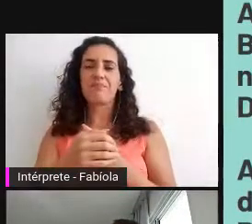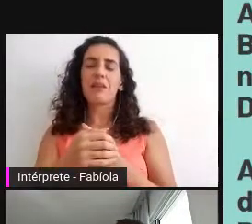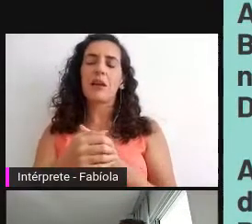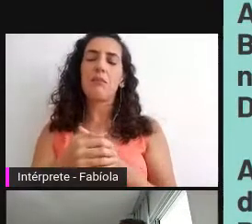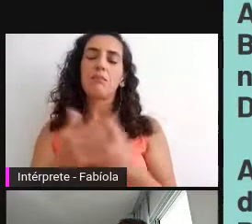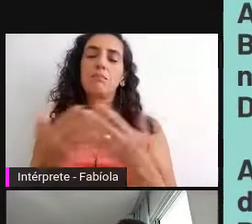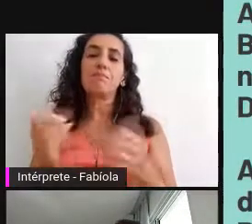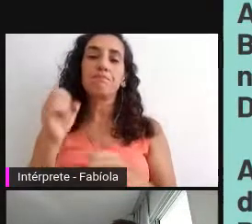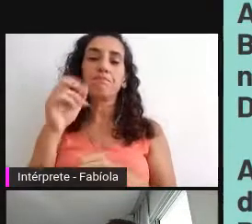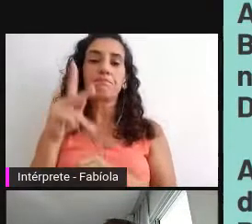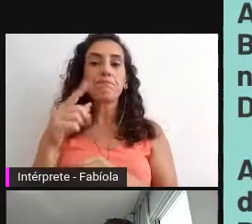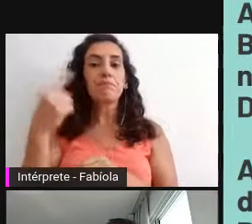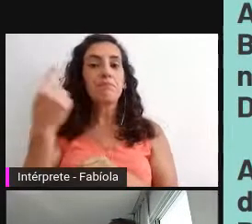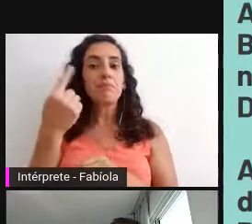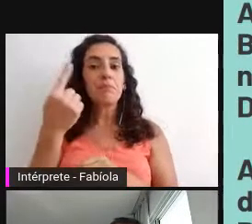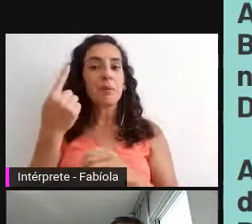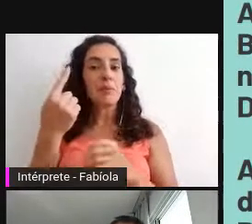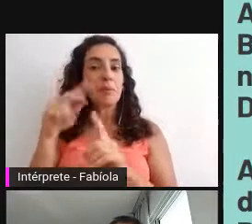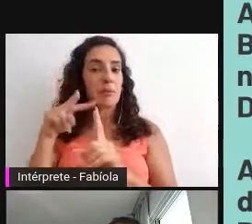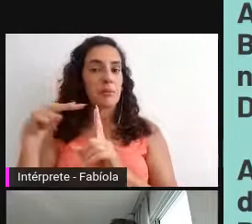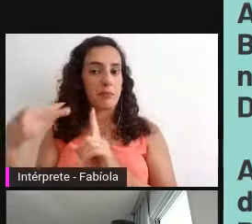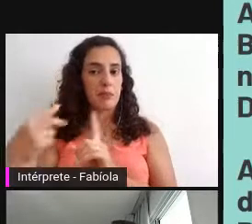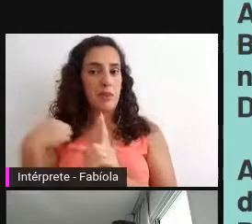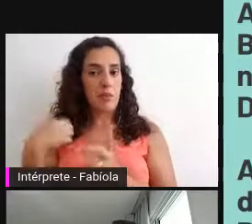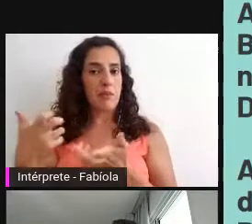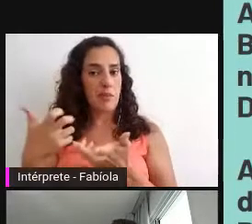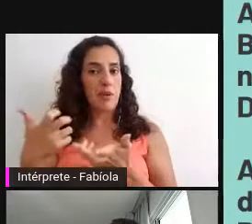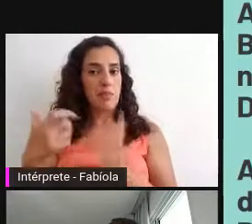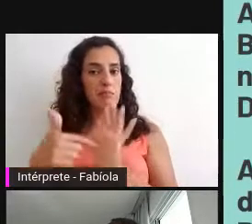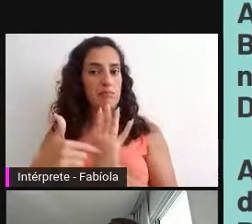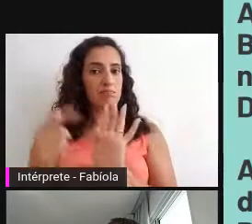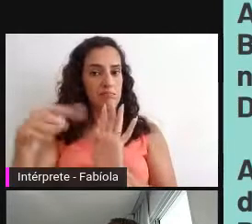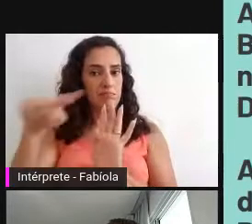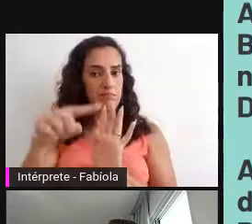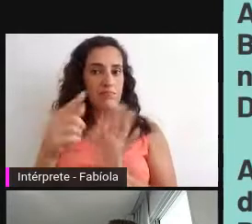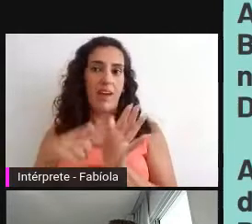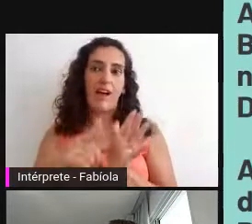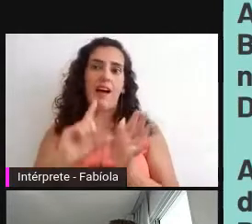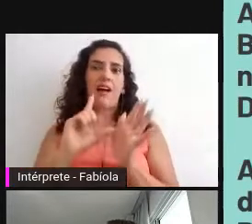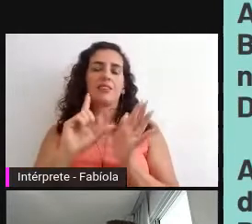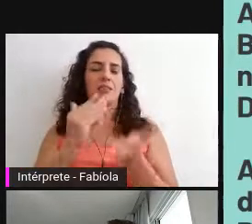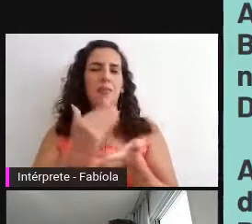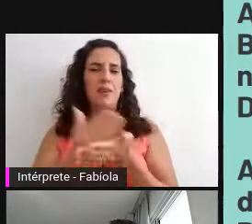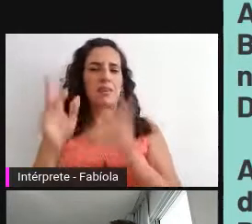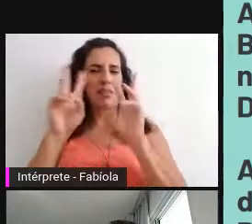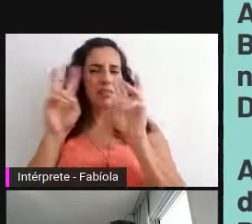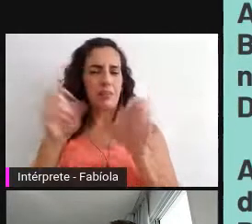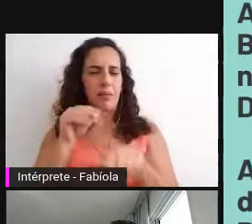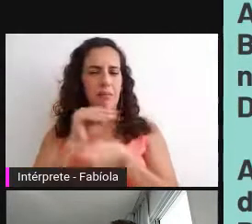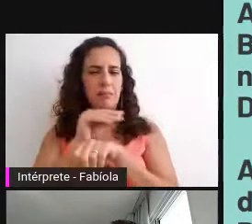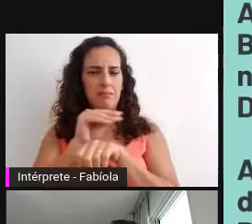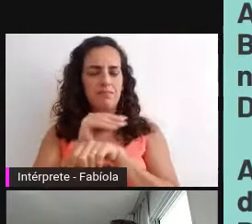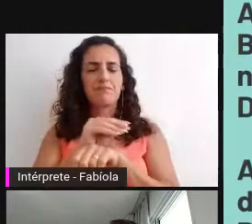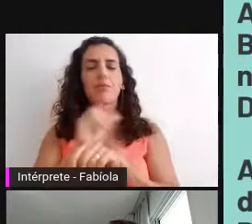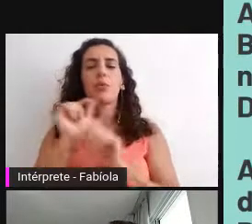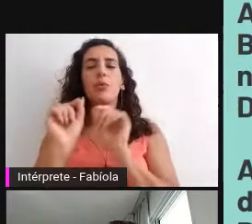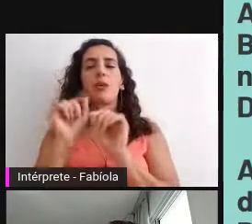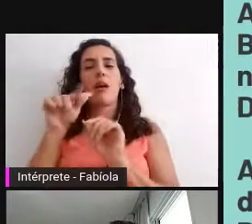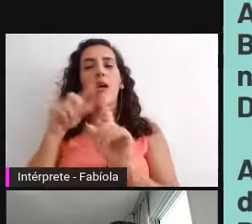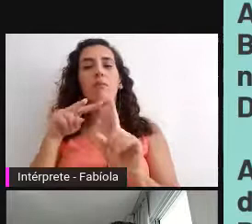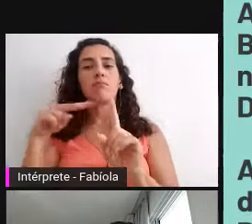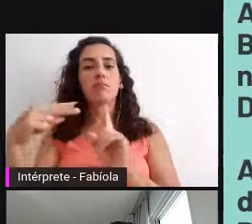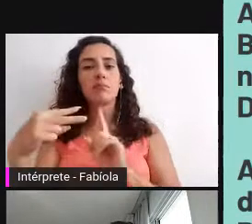abordagem que eu queria fazer, antes de entrar exatamente na preservação, é sobre a questão da abordagem